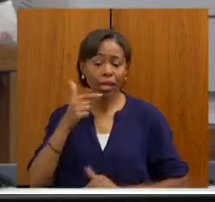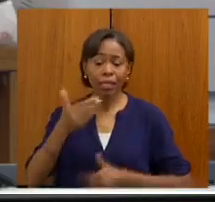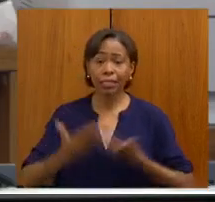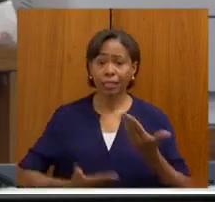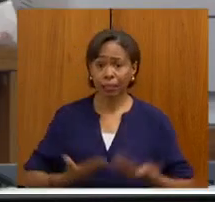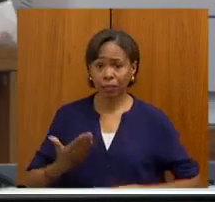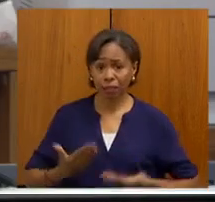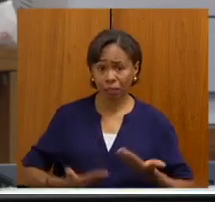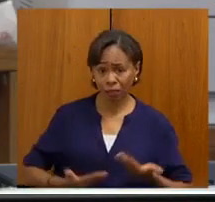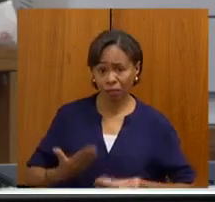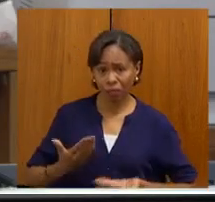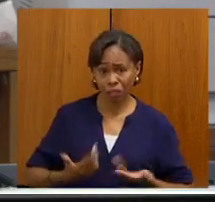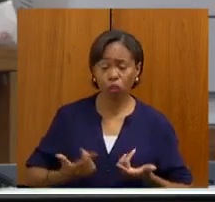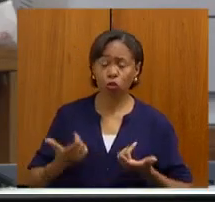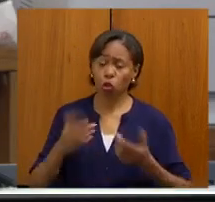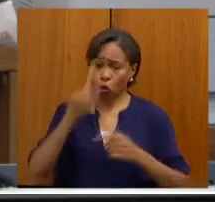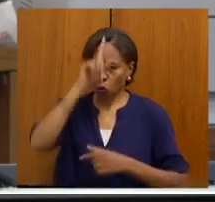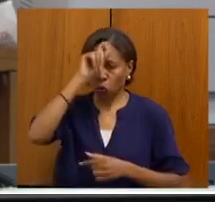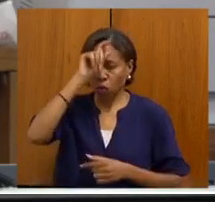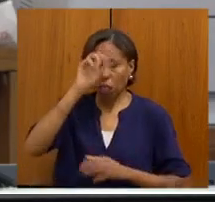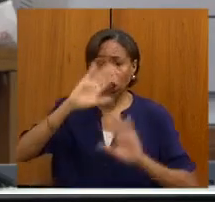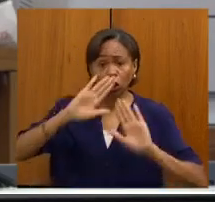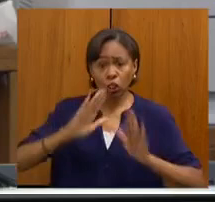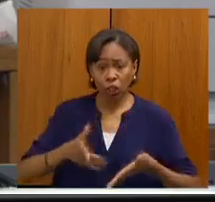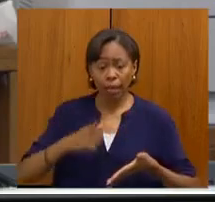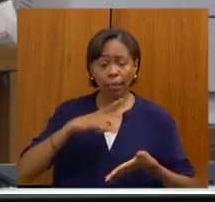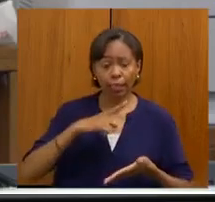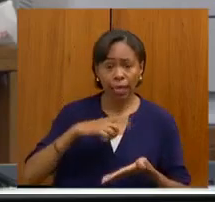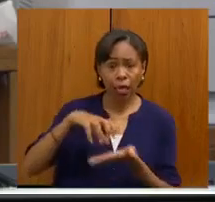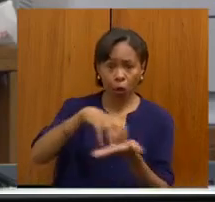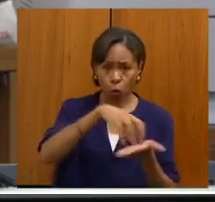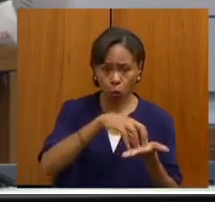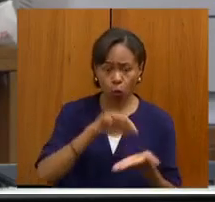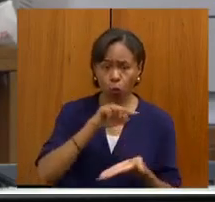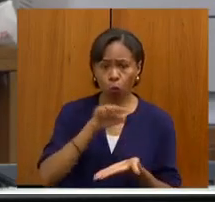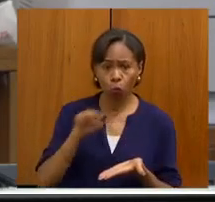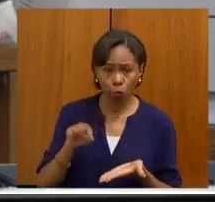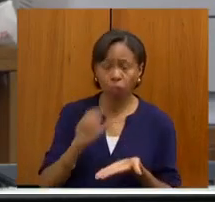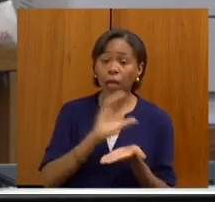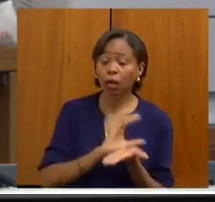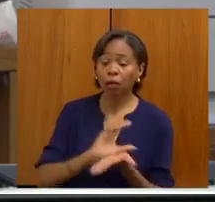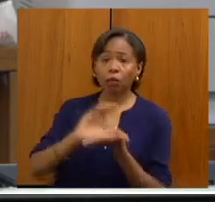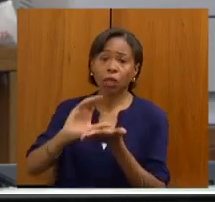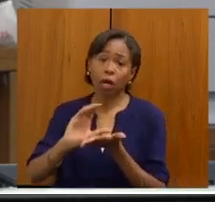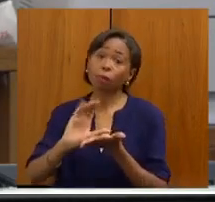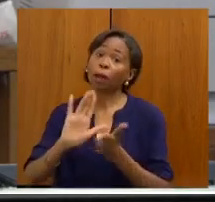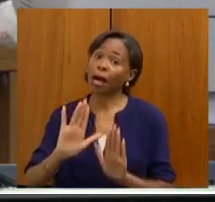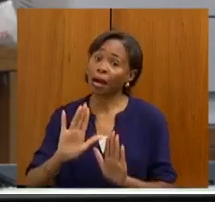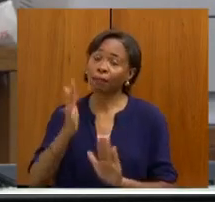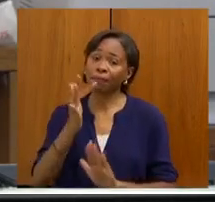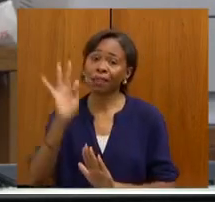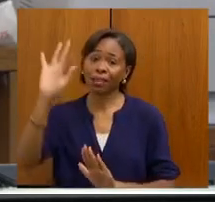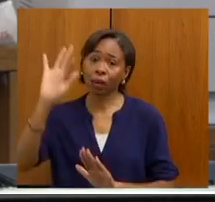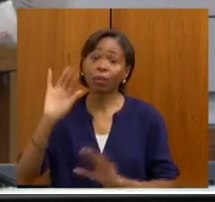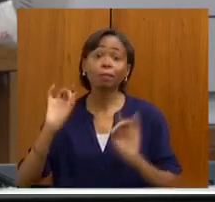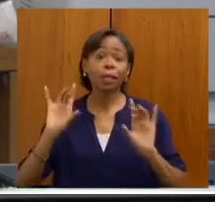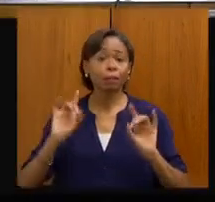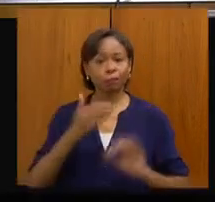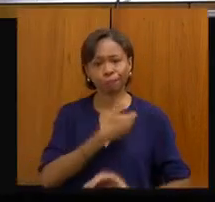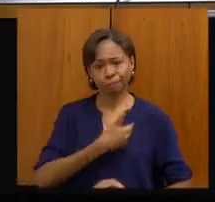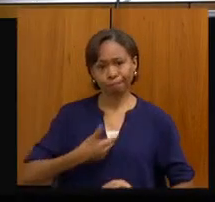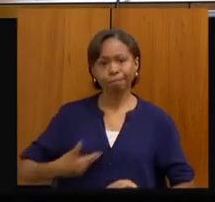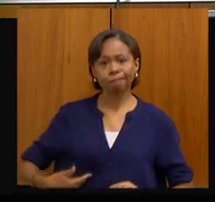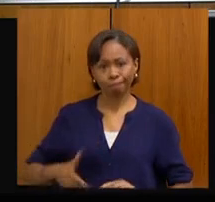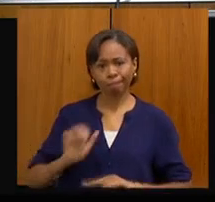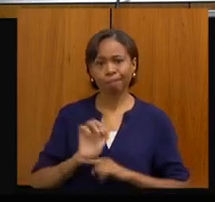já existentes em emprestadores ou municípios, financiando, então, com incentivo federal, especialmente estadual, para que a